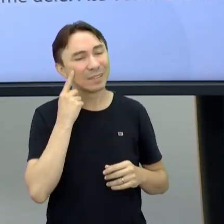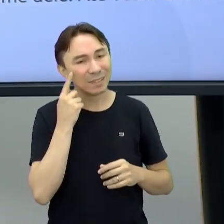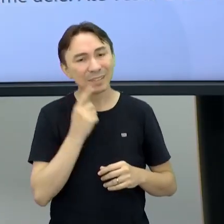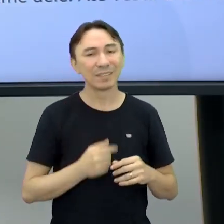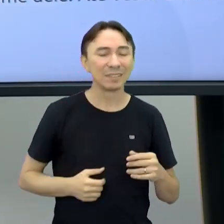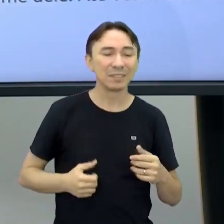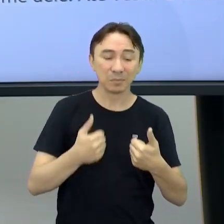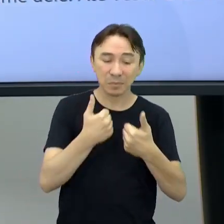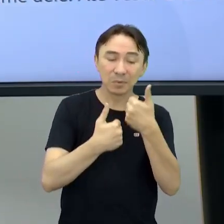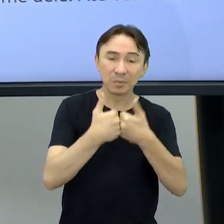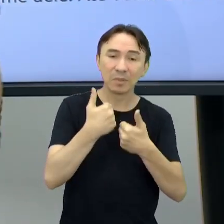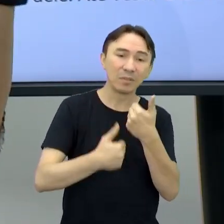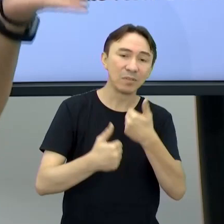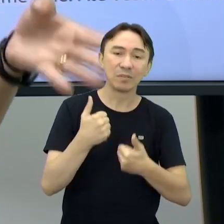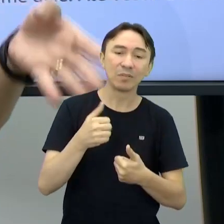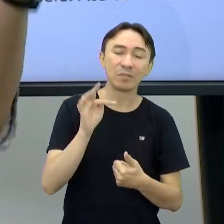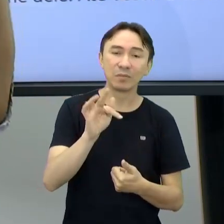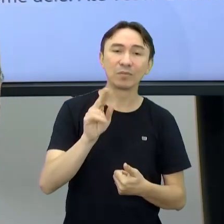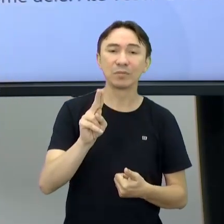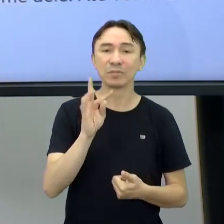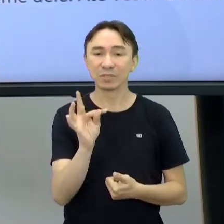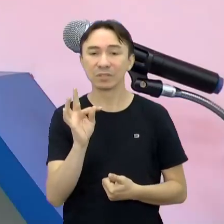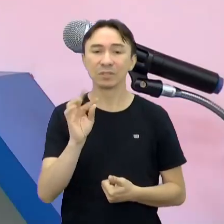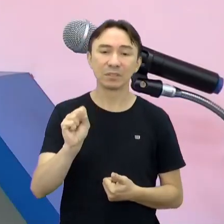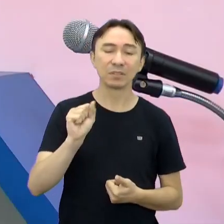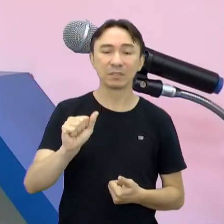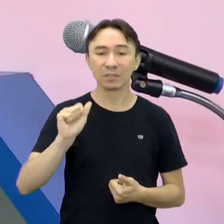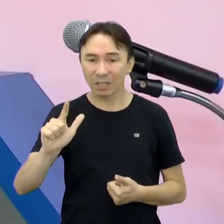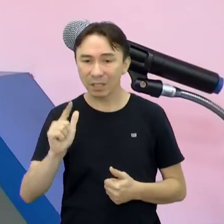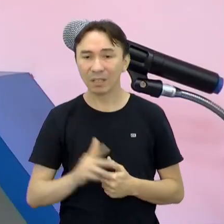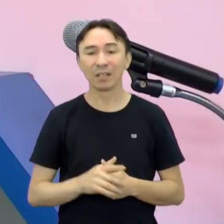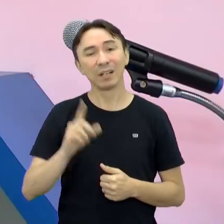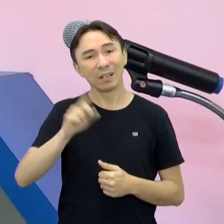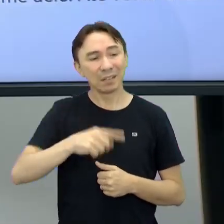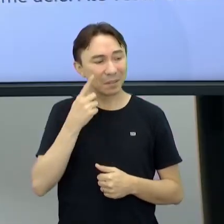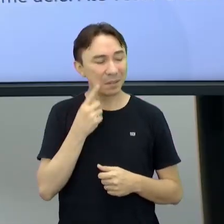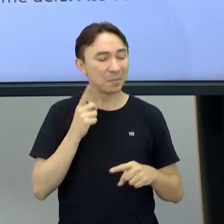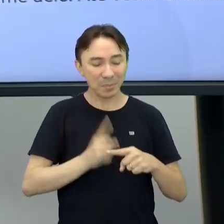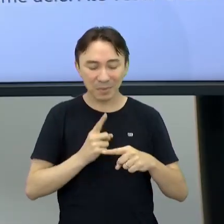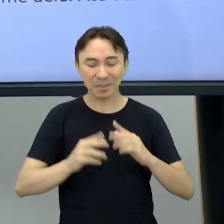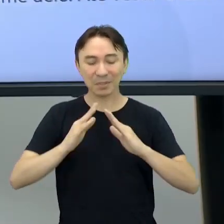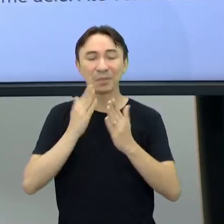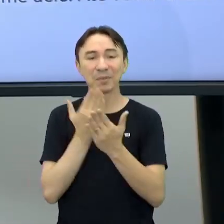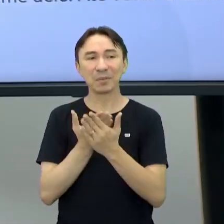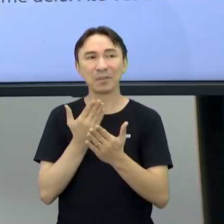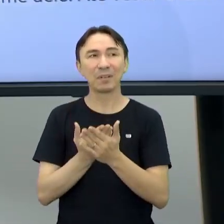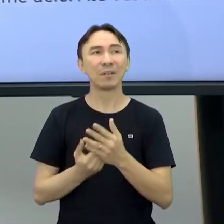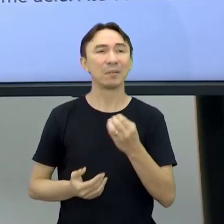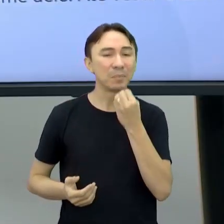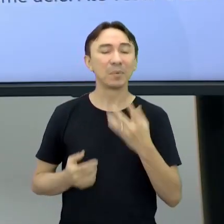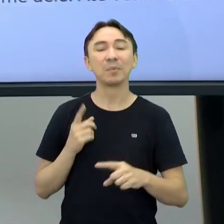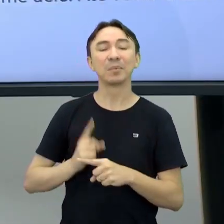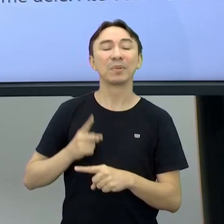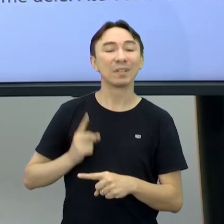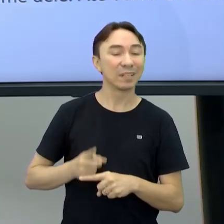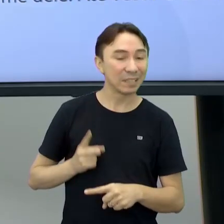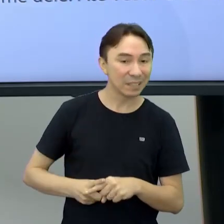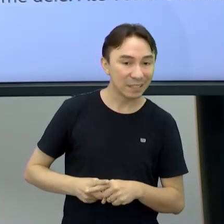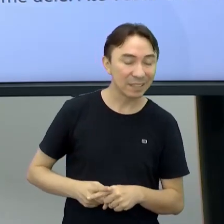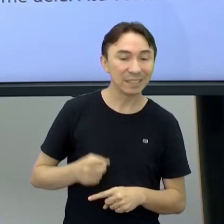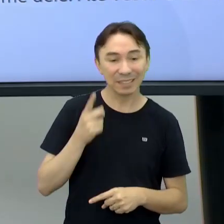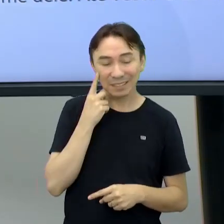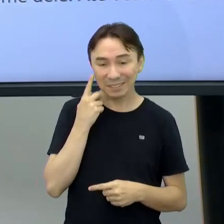escola É porque não tem o campo Ele é o micro futebol Exato E aí nós trabalhamos O professor Mauro Não